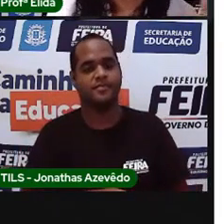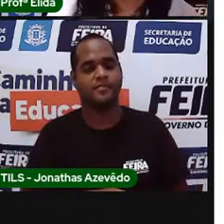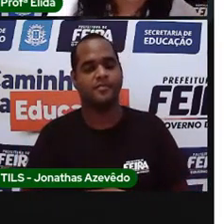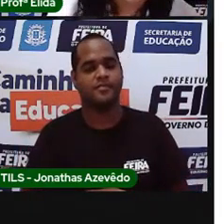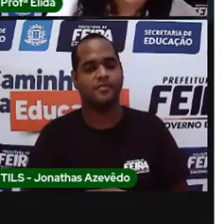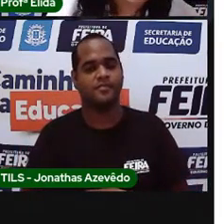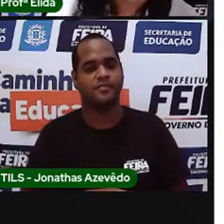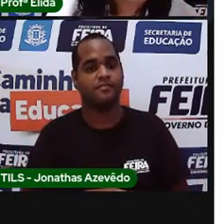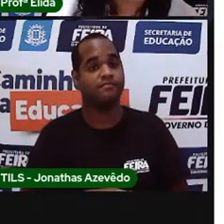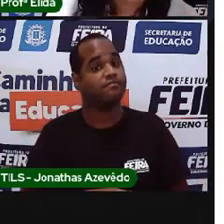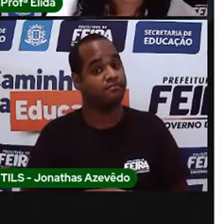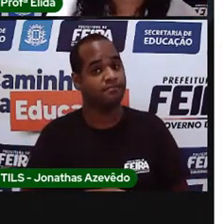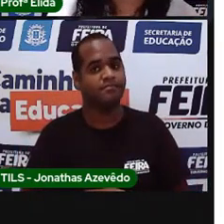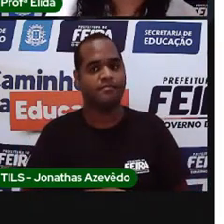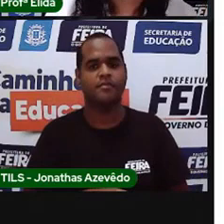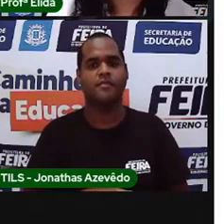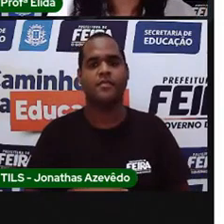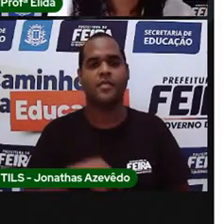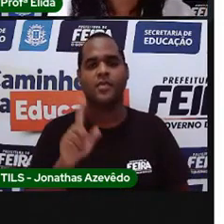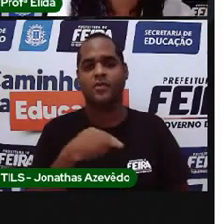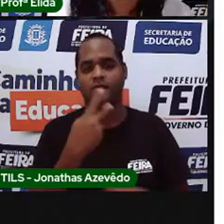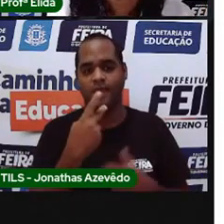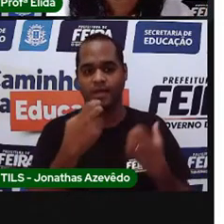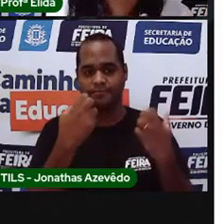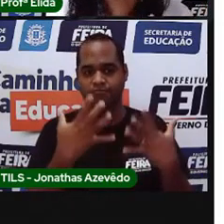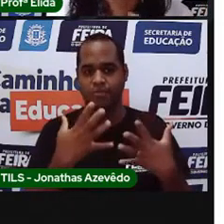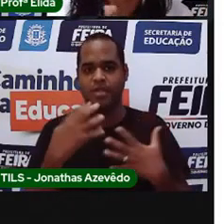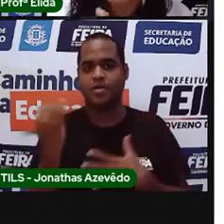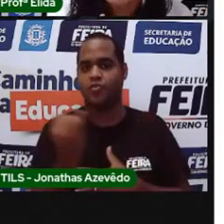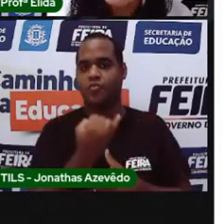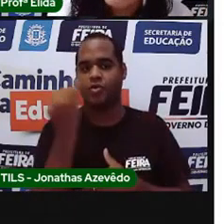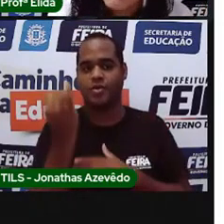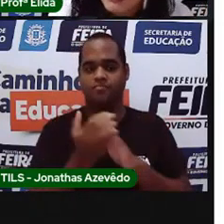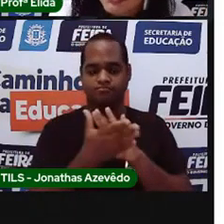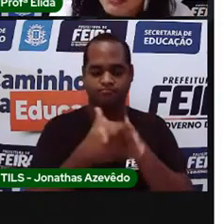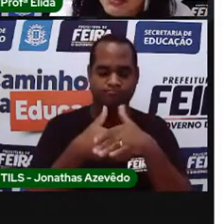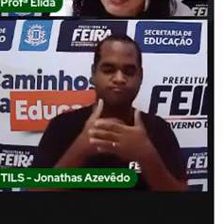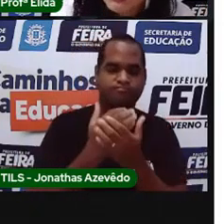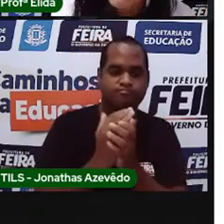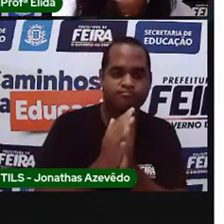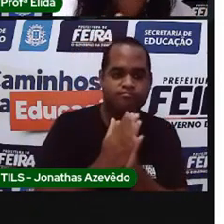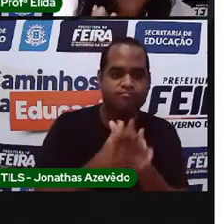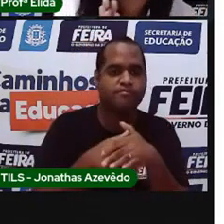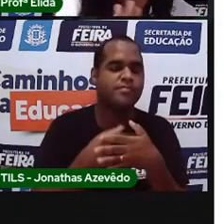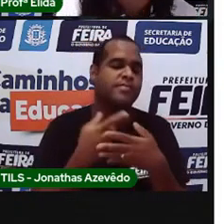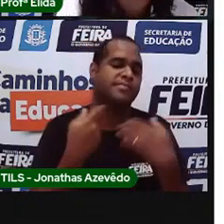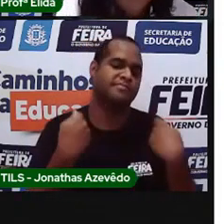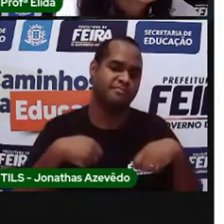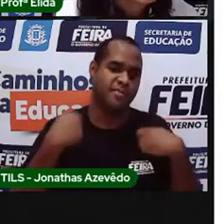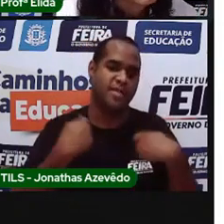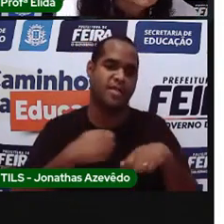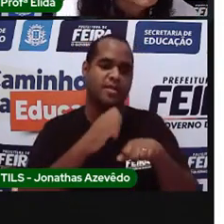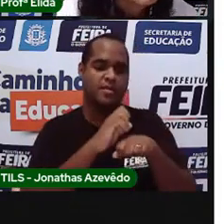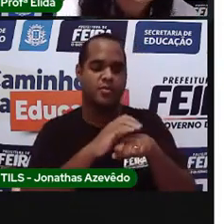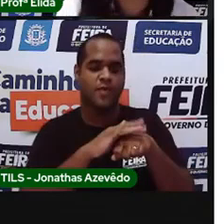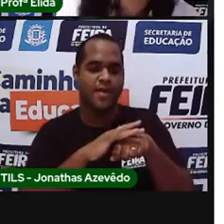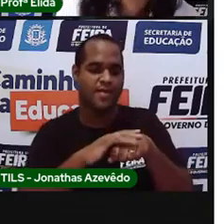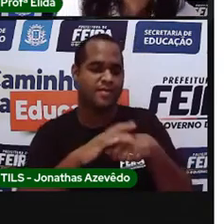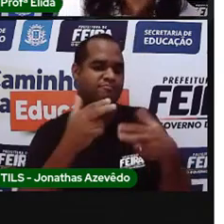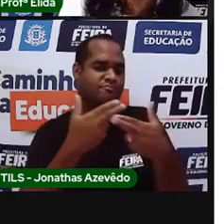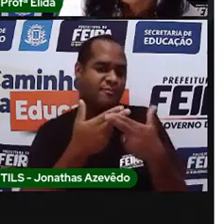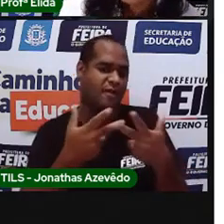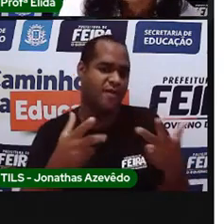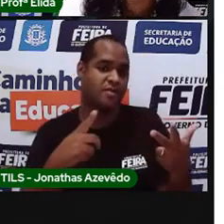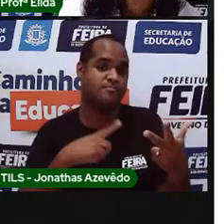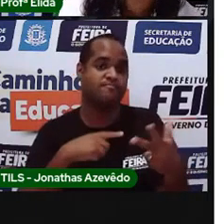Nós temos visto a importância do lavar as mãos no combate às doenças,